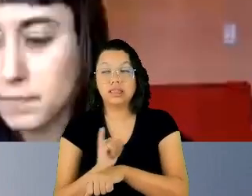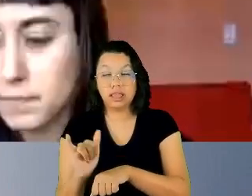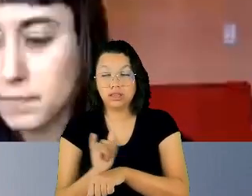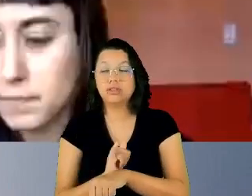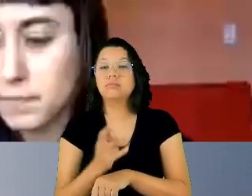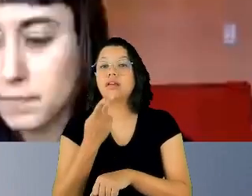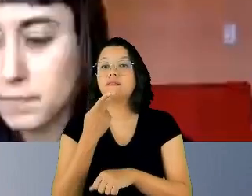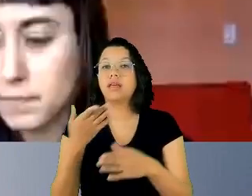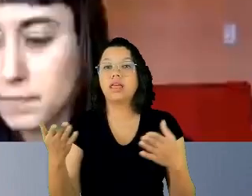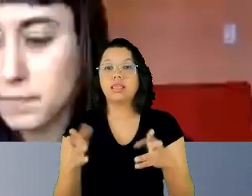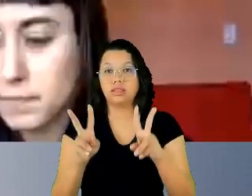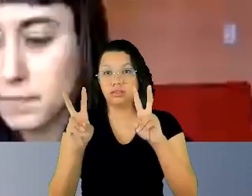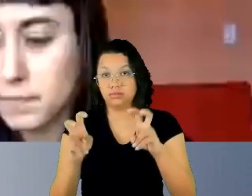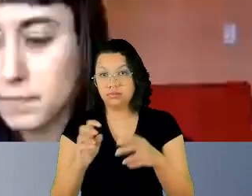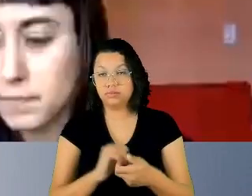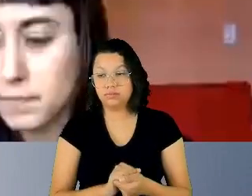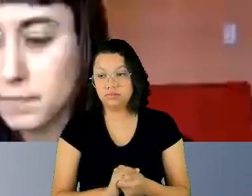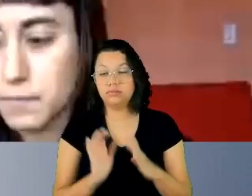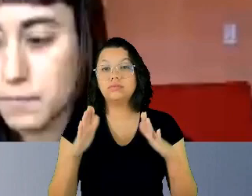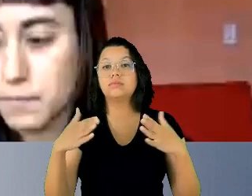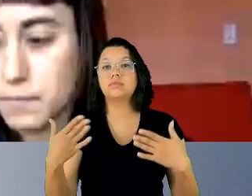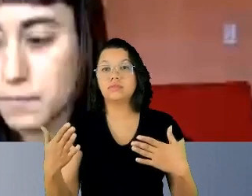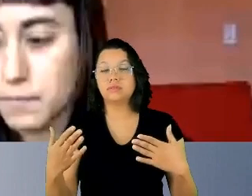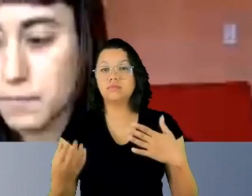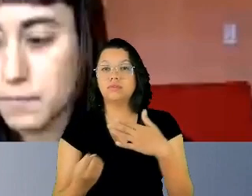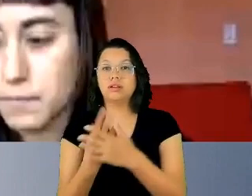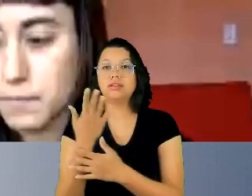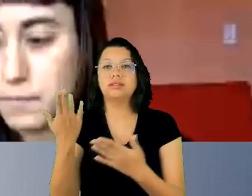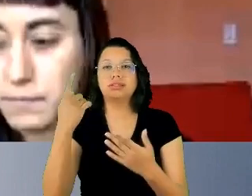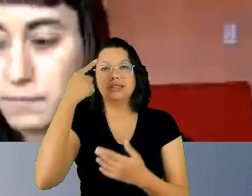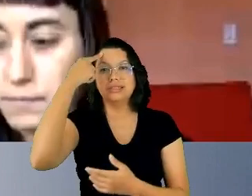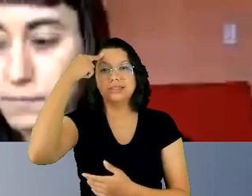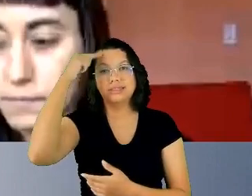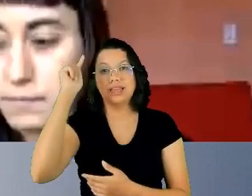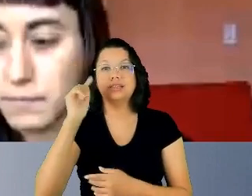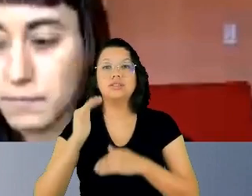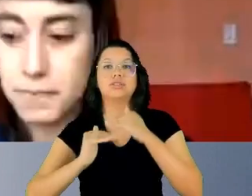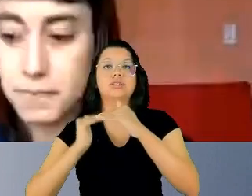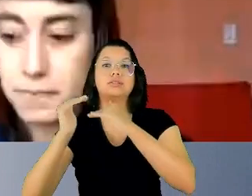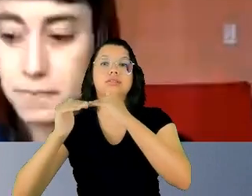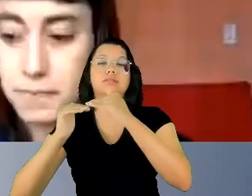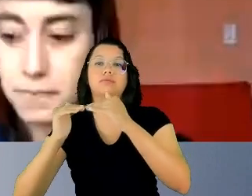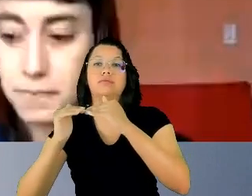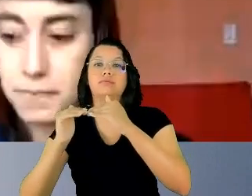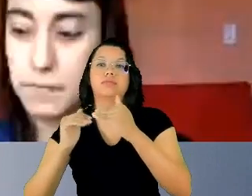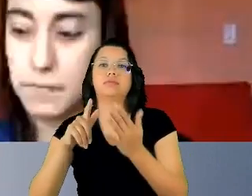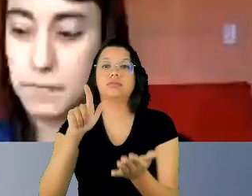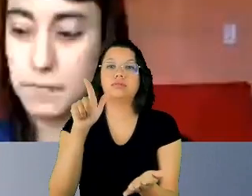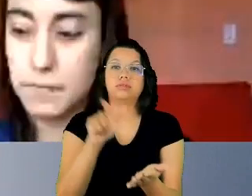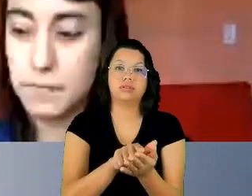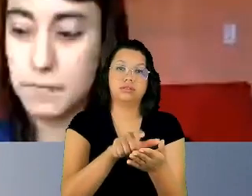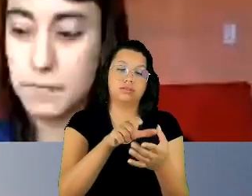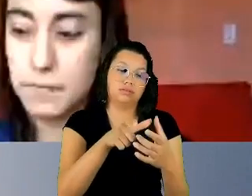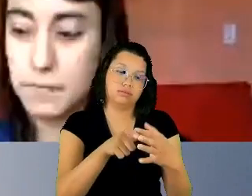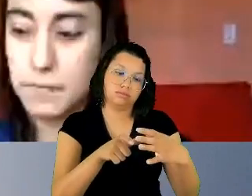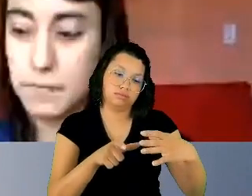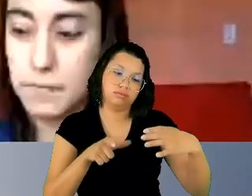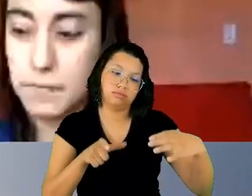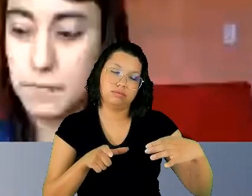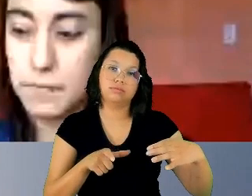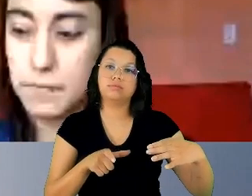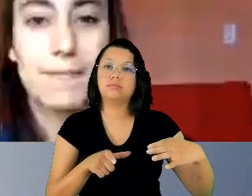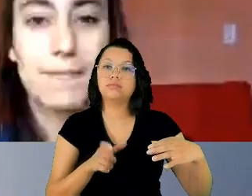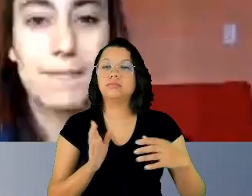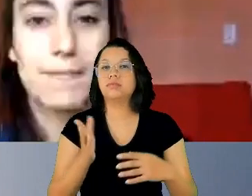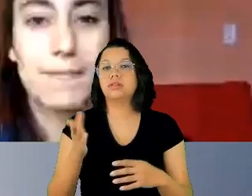tema. E foi então que surgiu essa ideia de desenvolver uma cartilha e alojá-la no